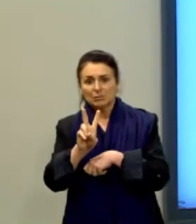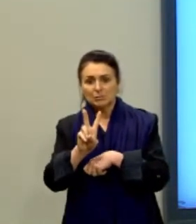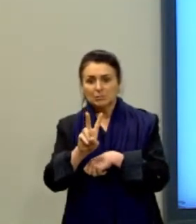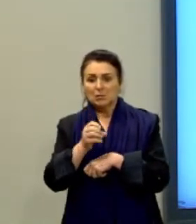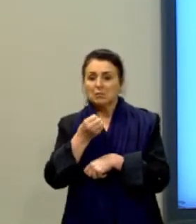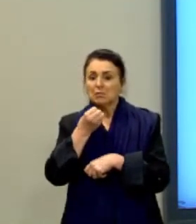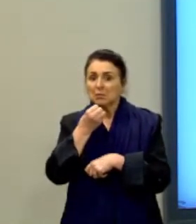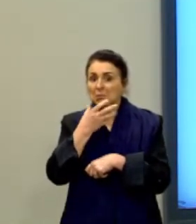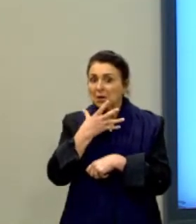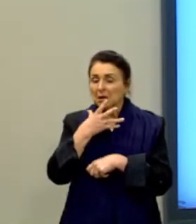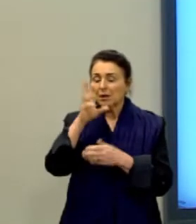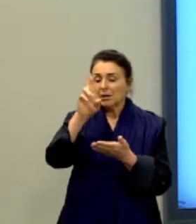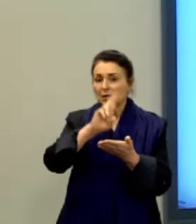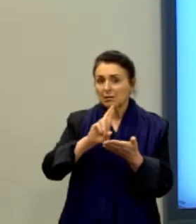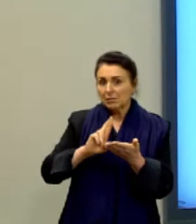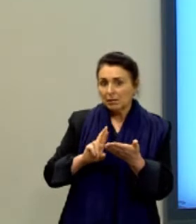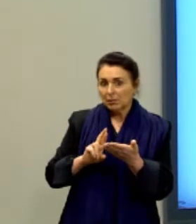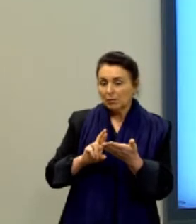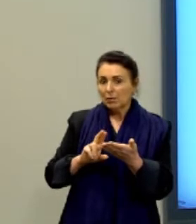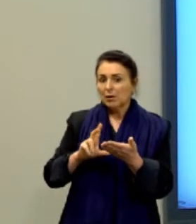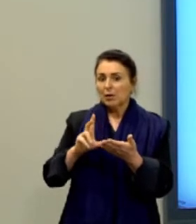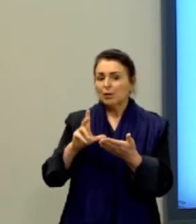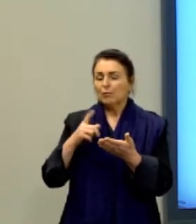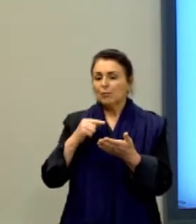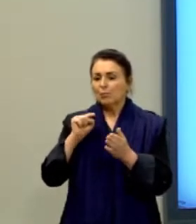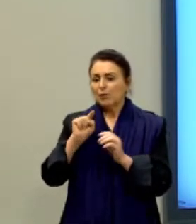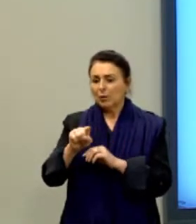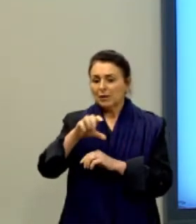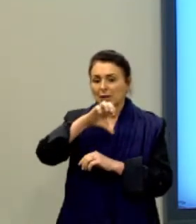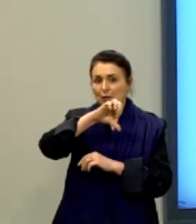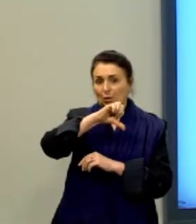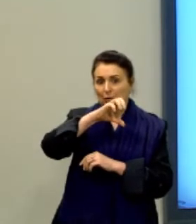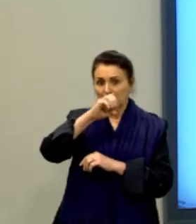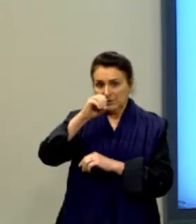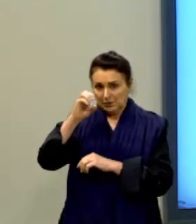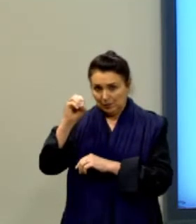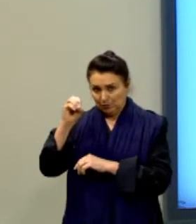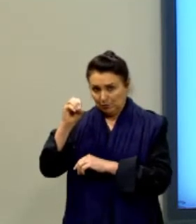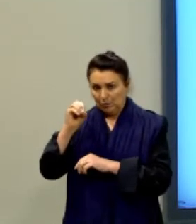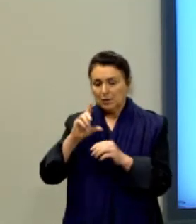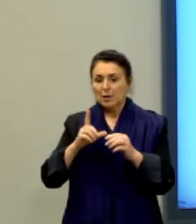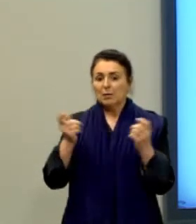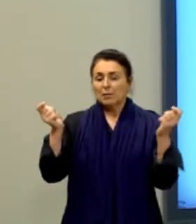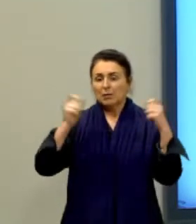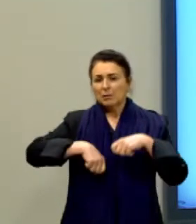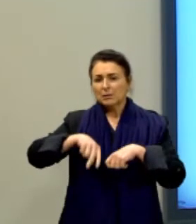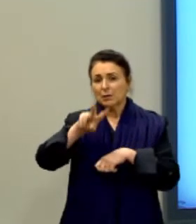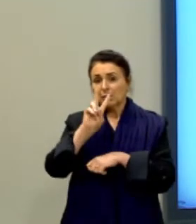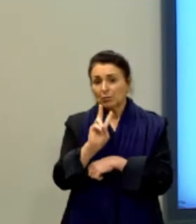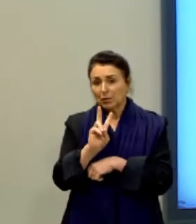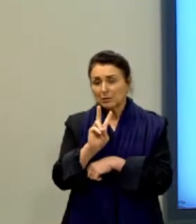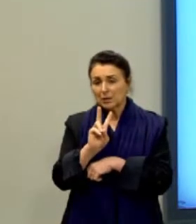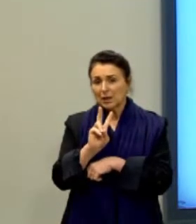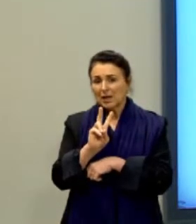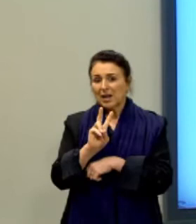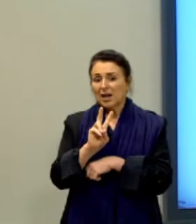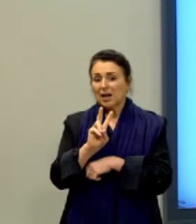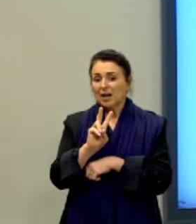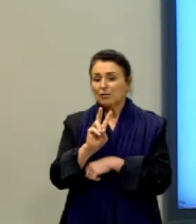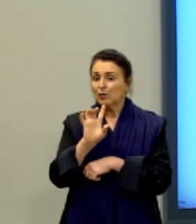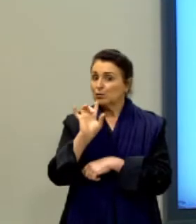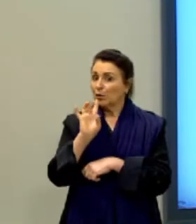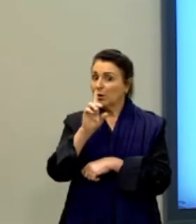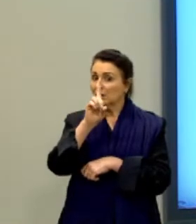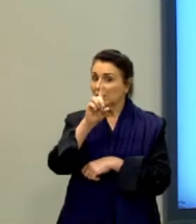bem, tá, na redação até, ela tirou a nota novecentos, e na competência dois, ela acabou tirando cento e oitenta.